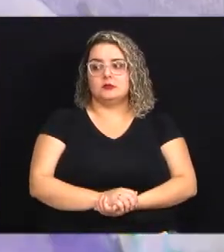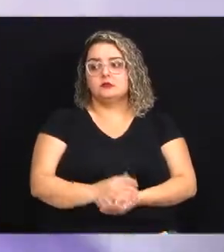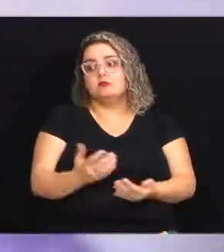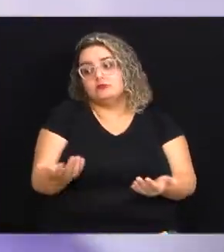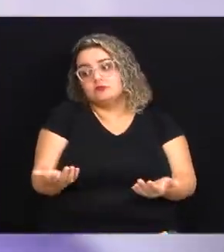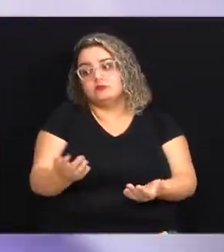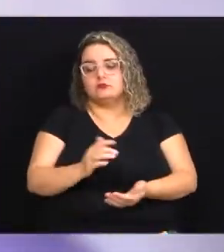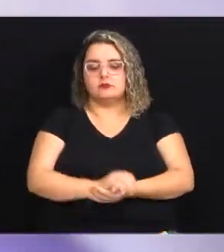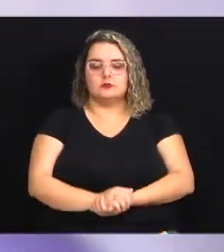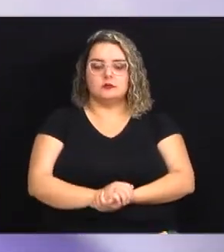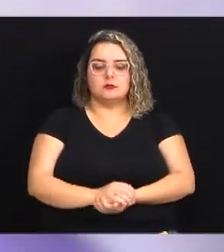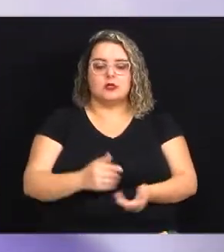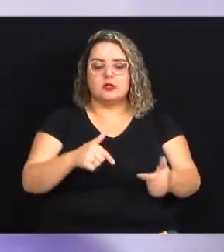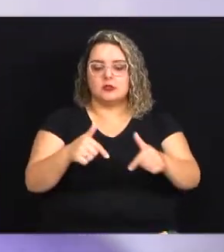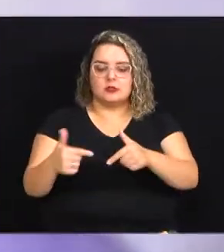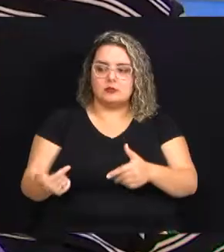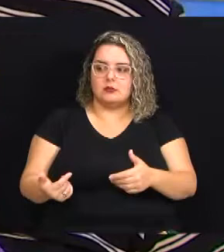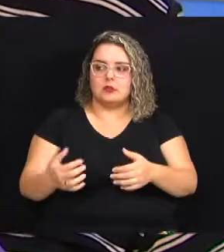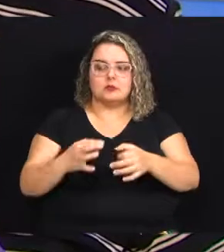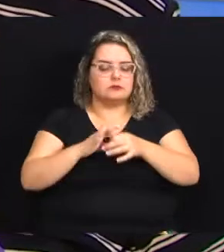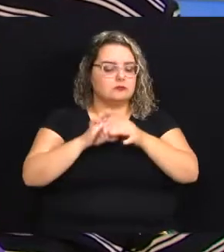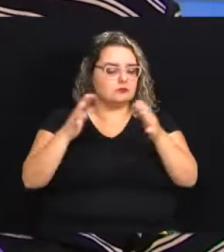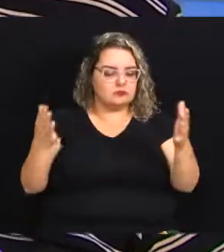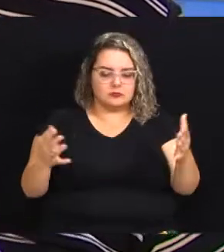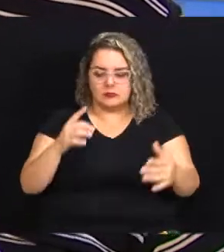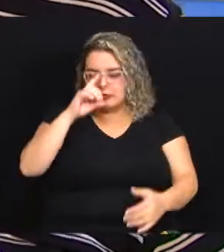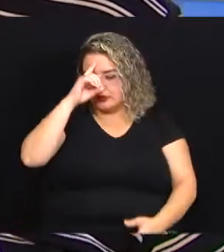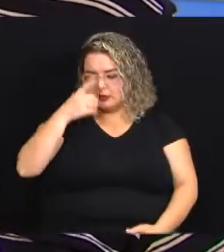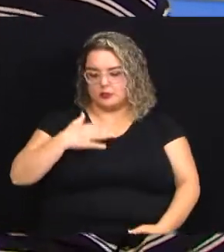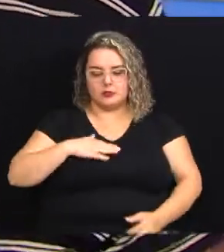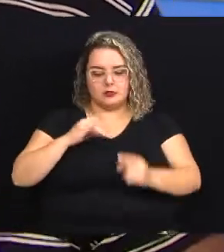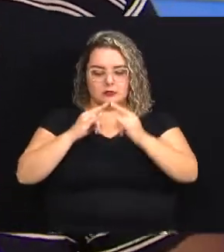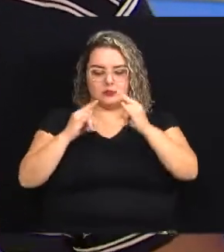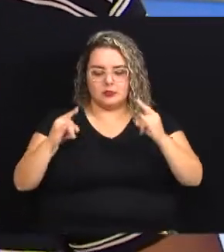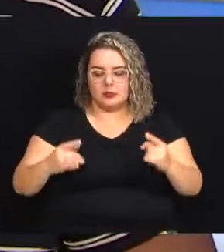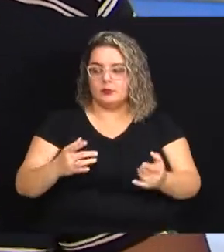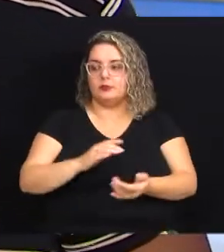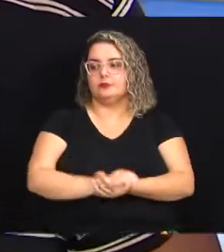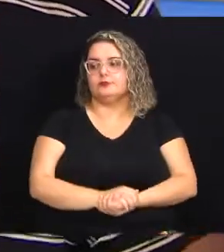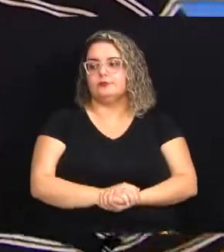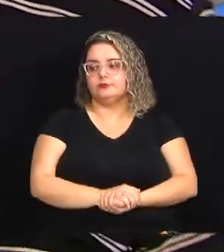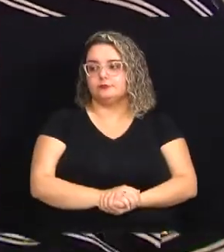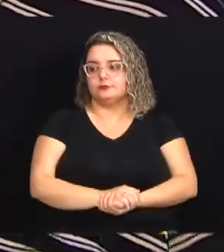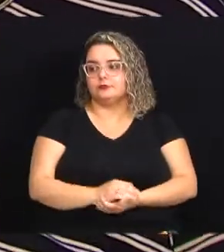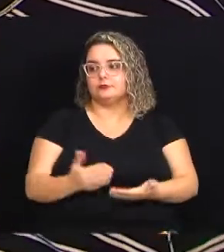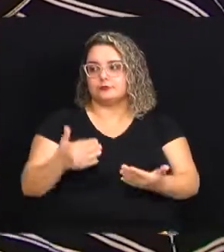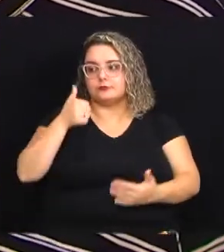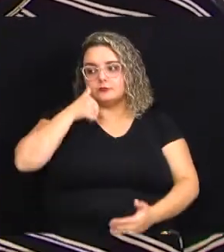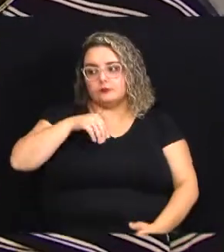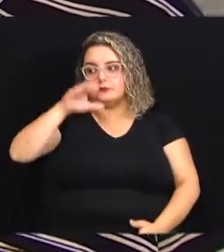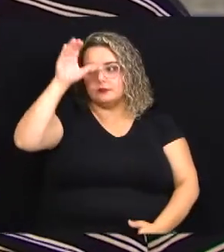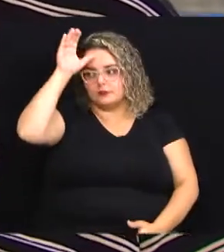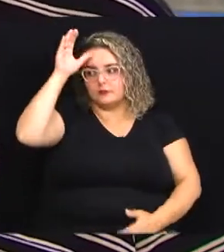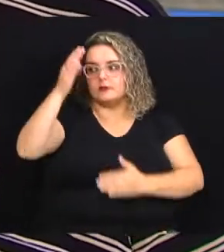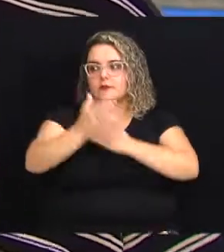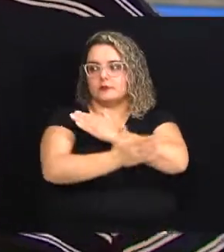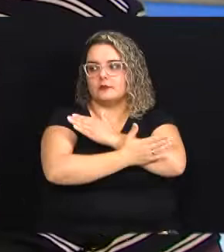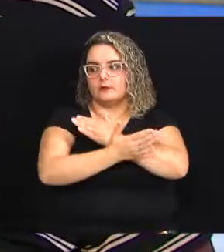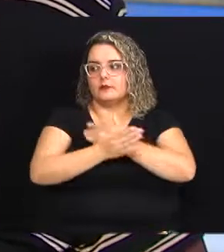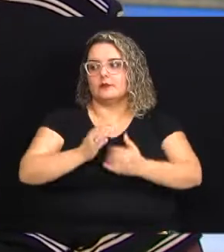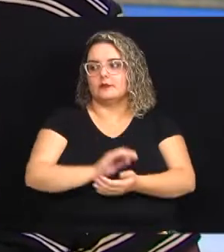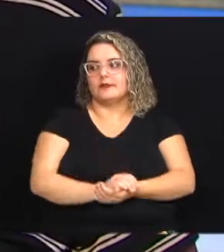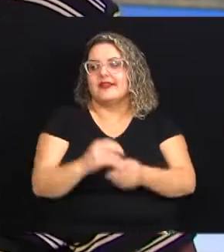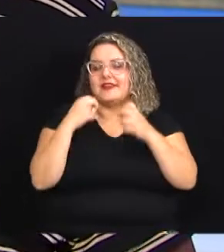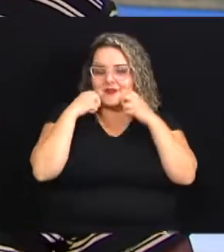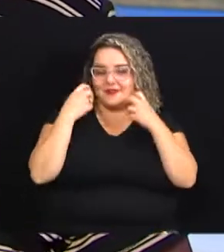assim trabalhar o ar livre né? sedando a minha barraca agora eu tô com a minha tia que tá me ajudando agora ela